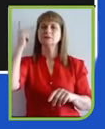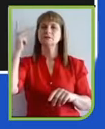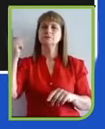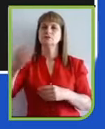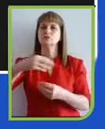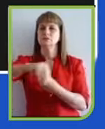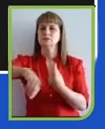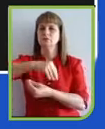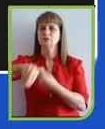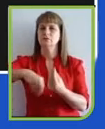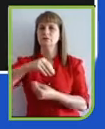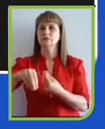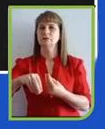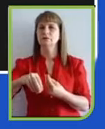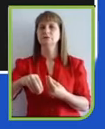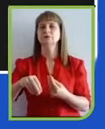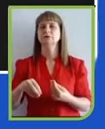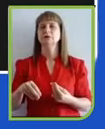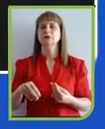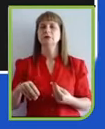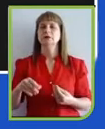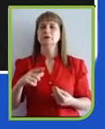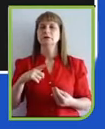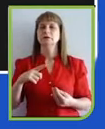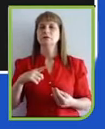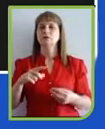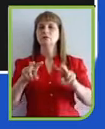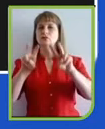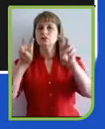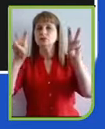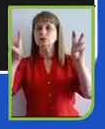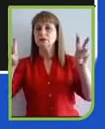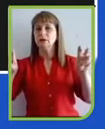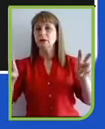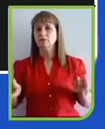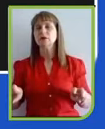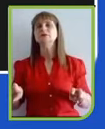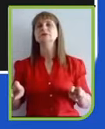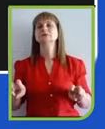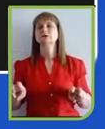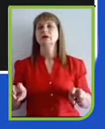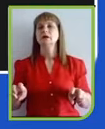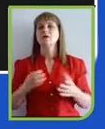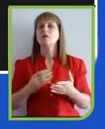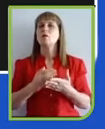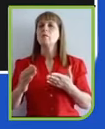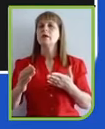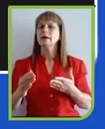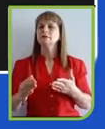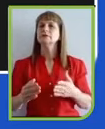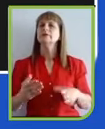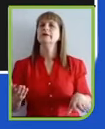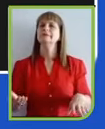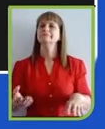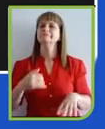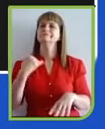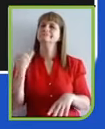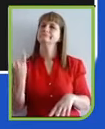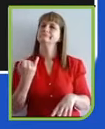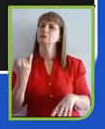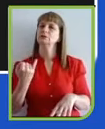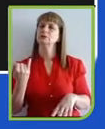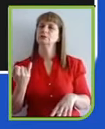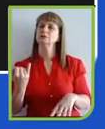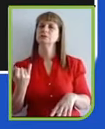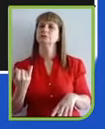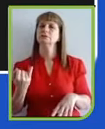alguns temas começam a ganhar relevância. Nesse período da pandemia, o ESG, que é a sigla com